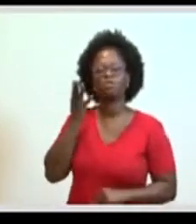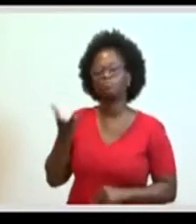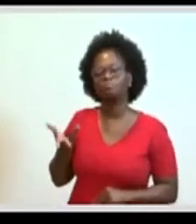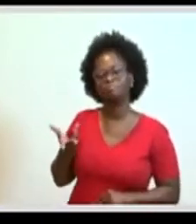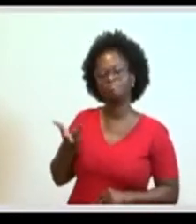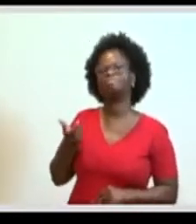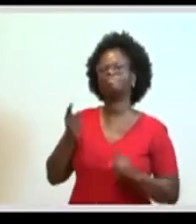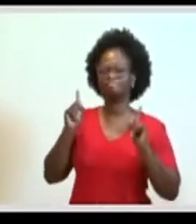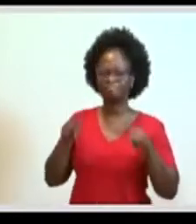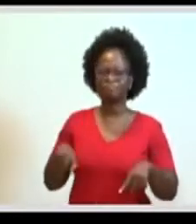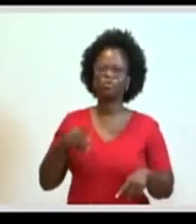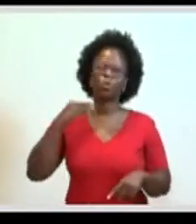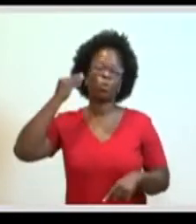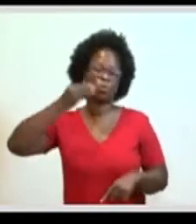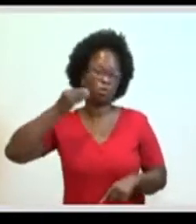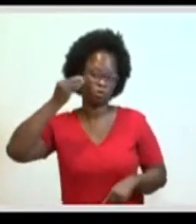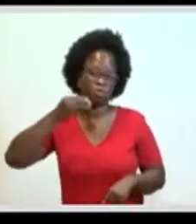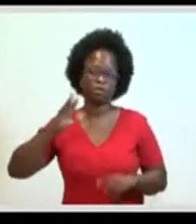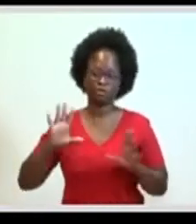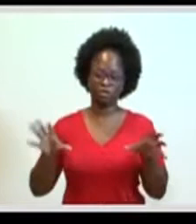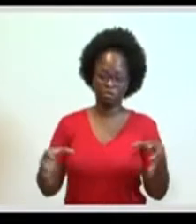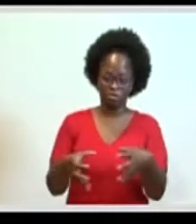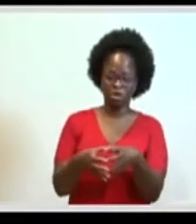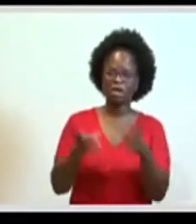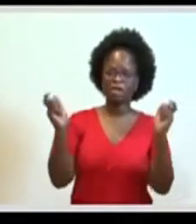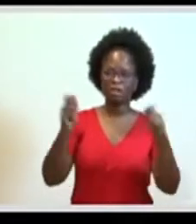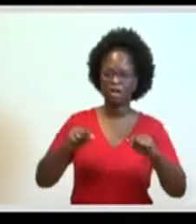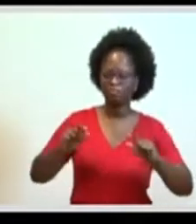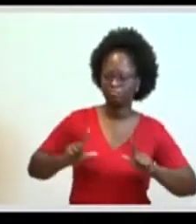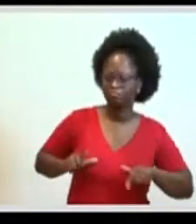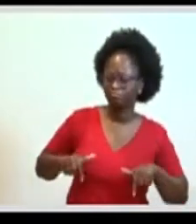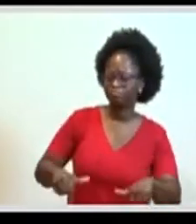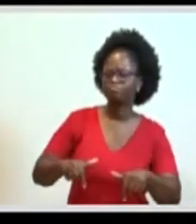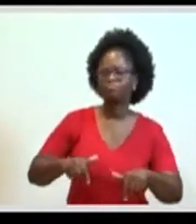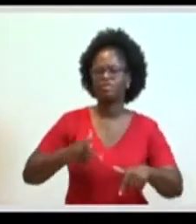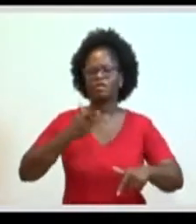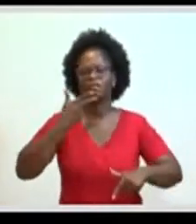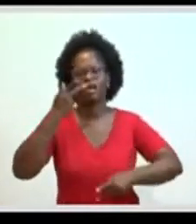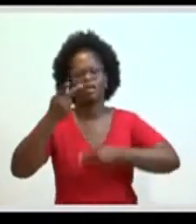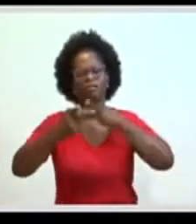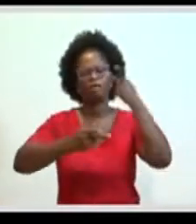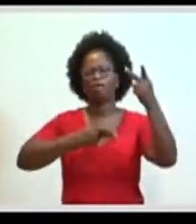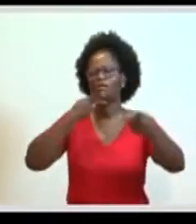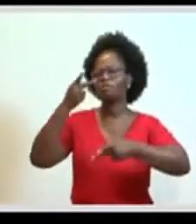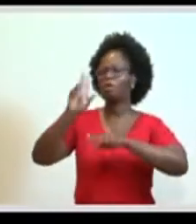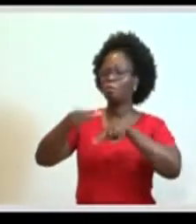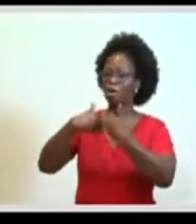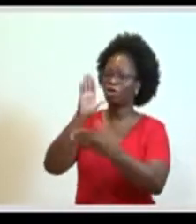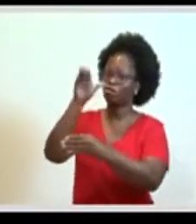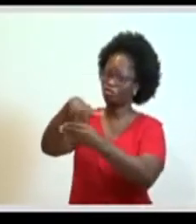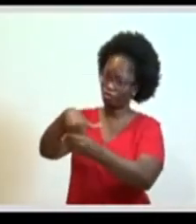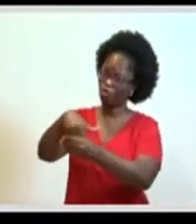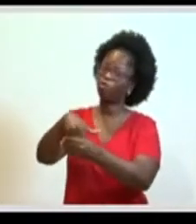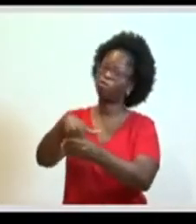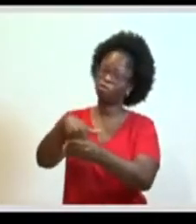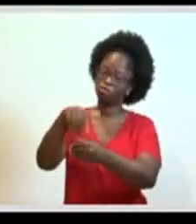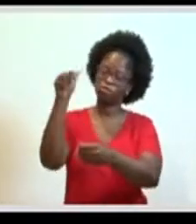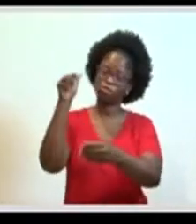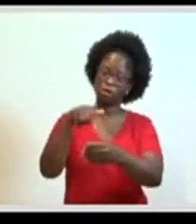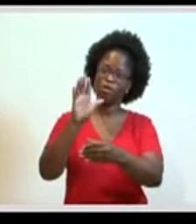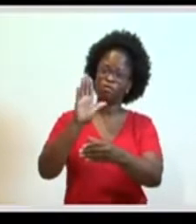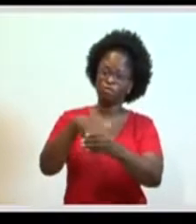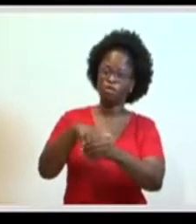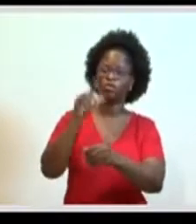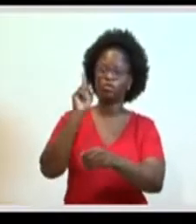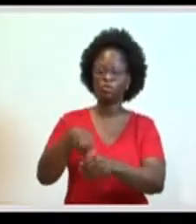rica, é uma experiência em que a comunidade se manifesta, através do voto, esse processo